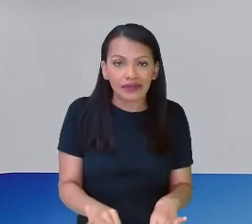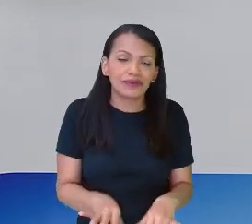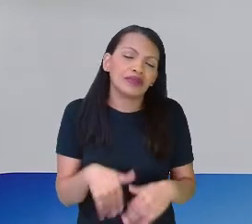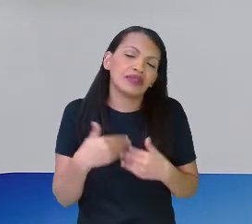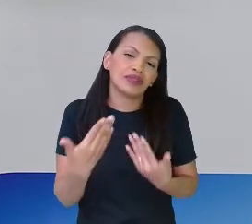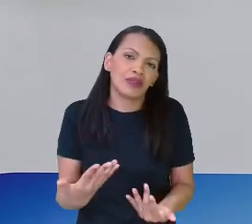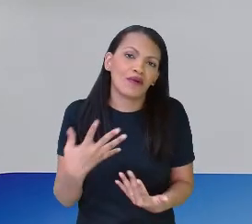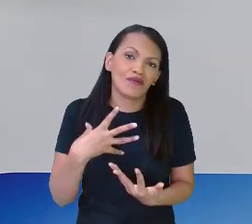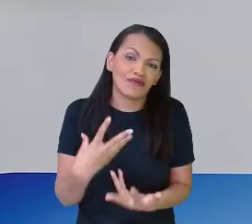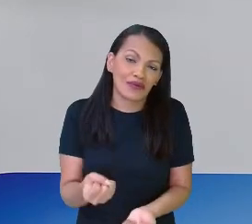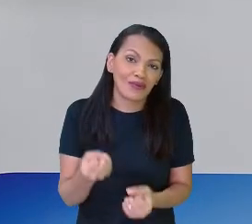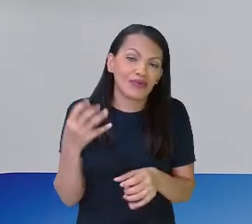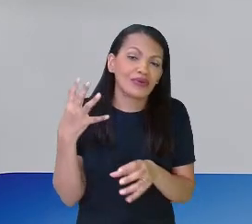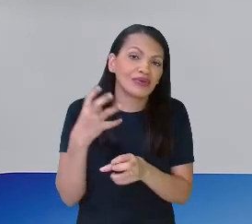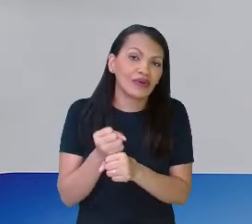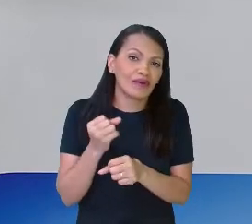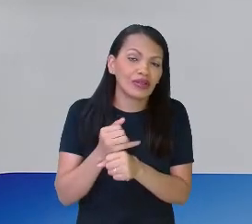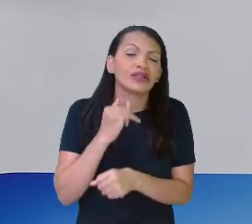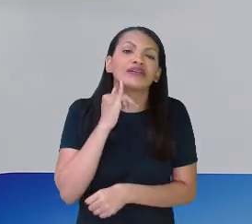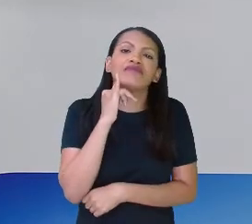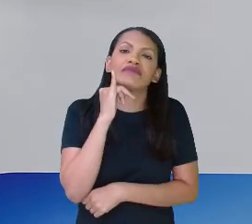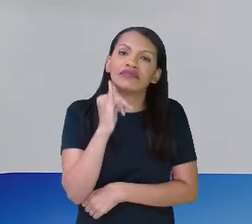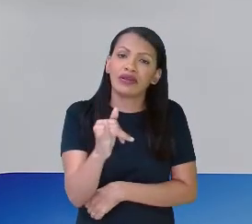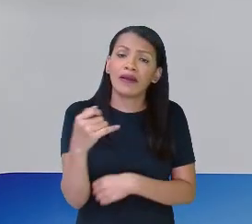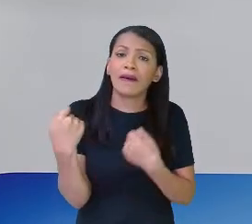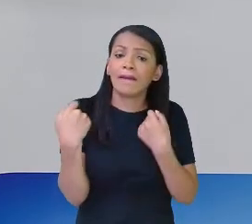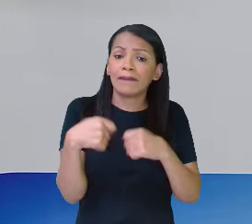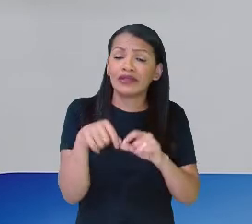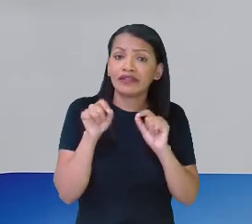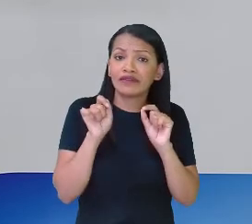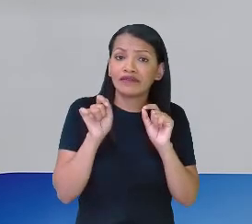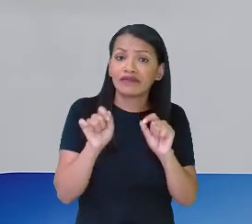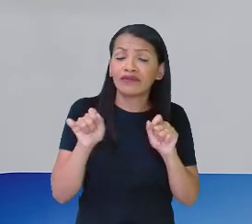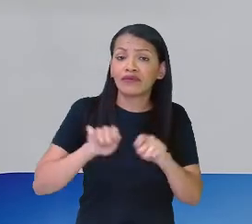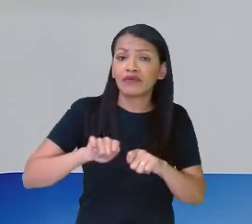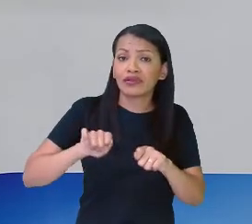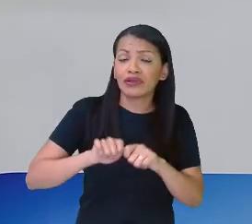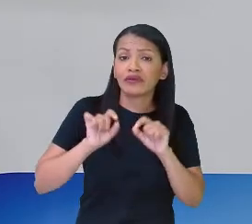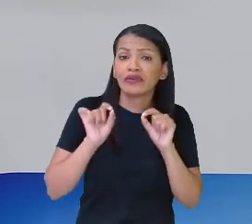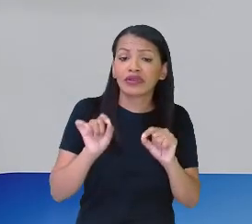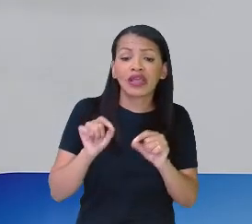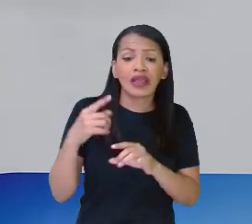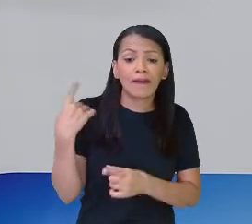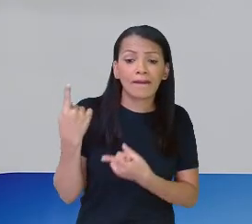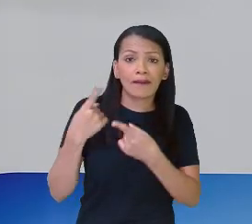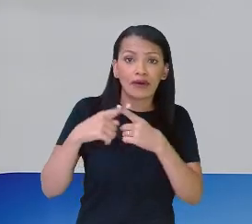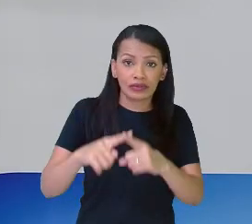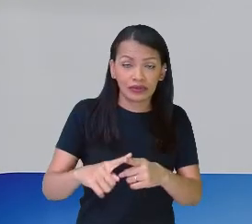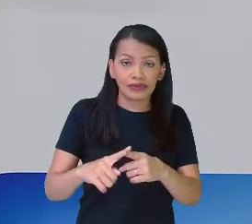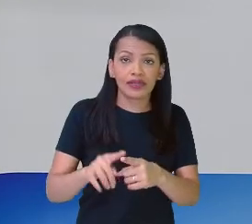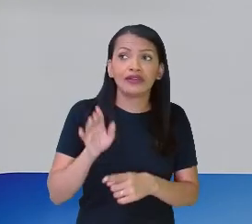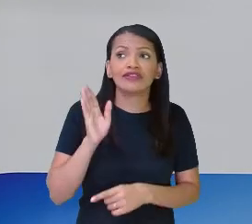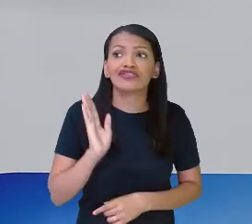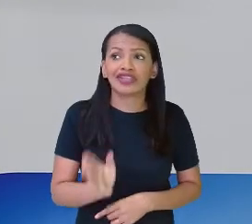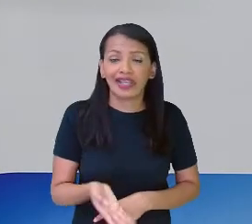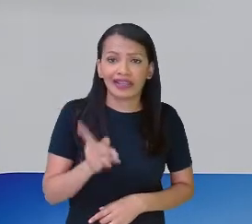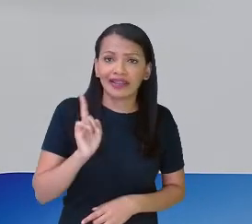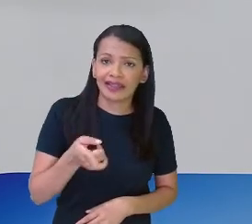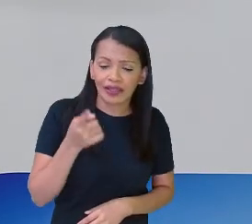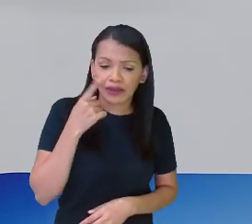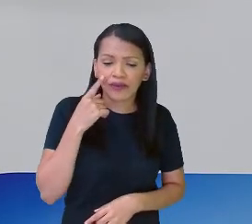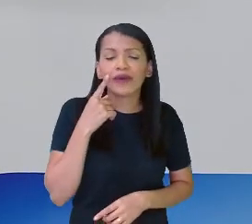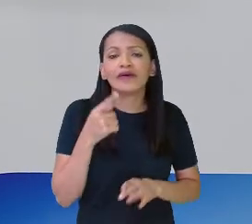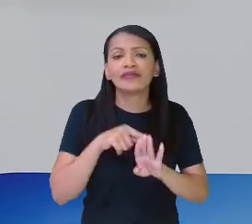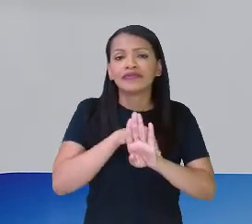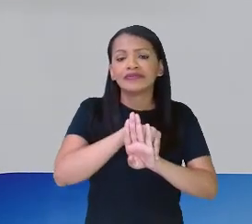calcular, eu já disse a vocês, a gente só precisa fazer o quê? Multiplicar aqui. Já que é um formato